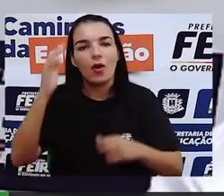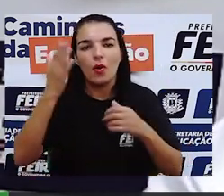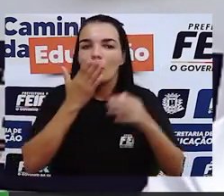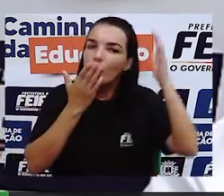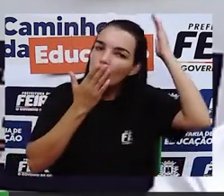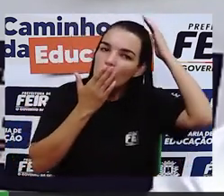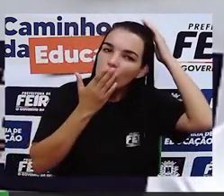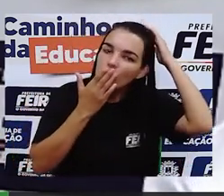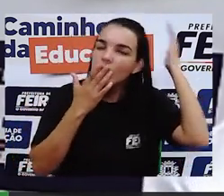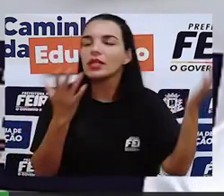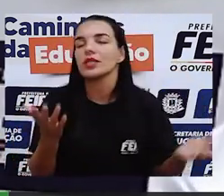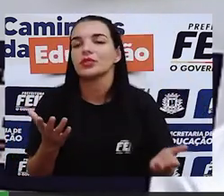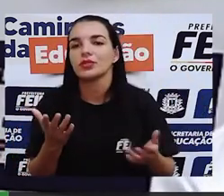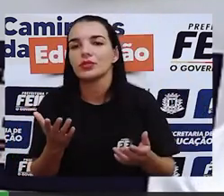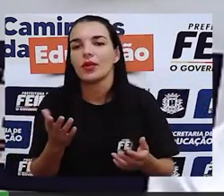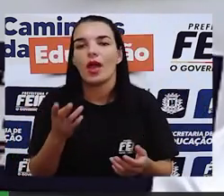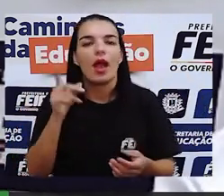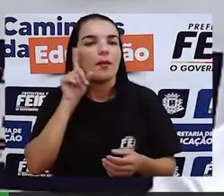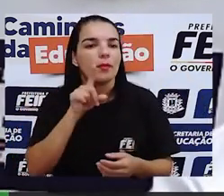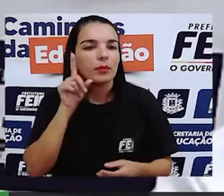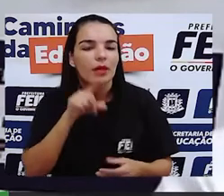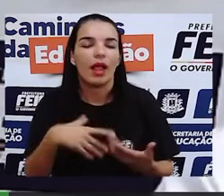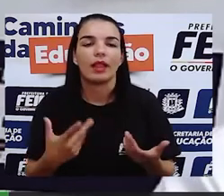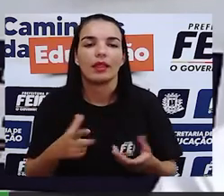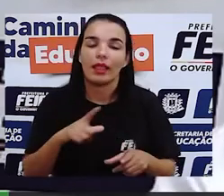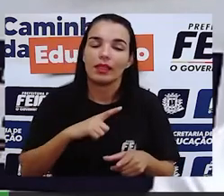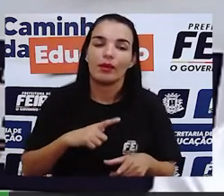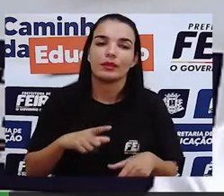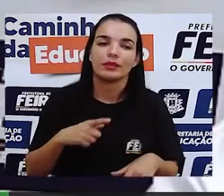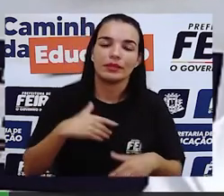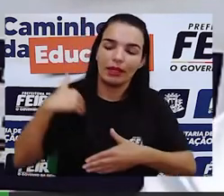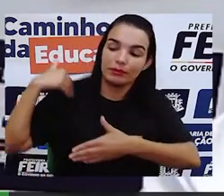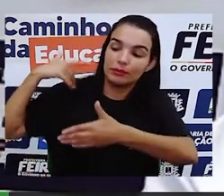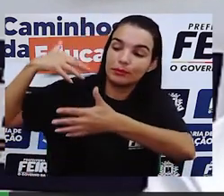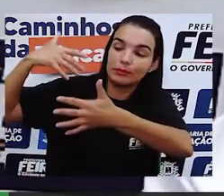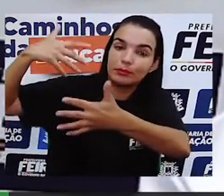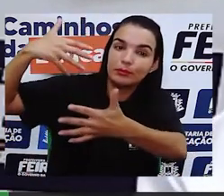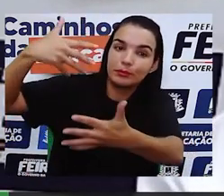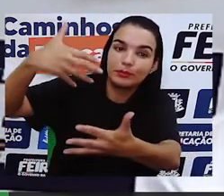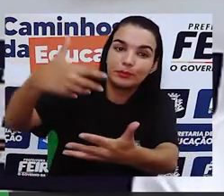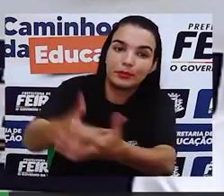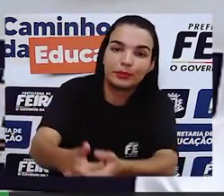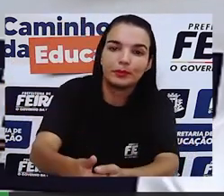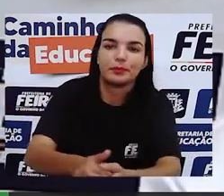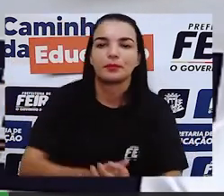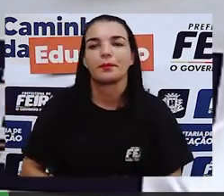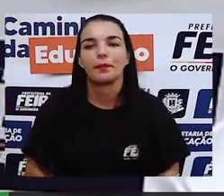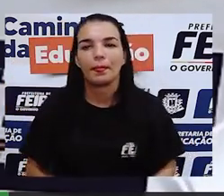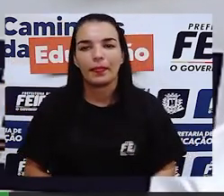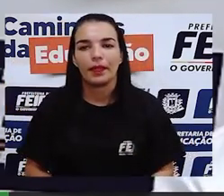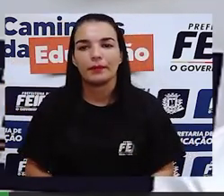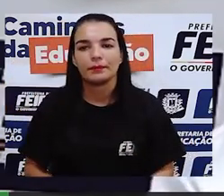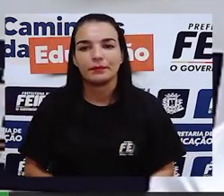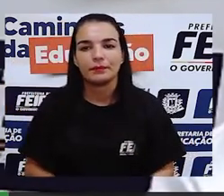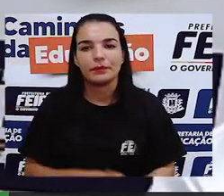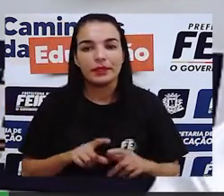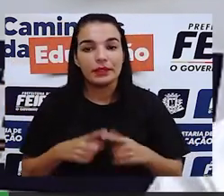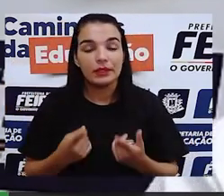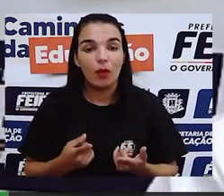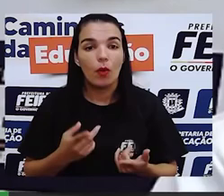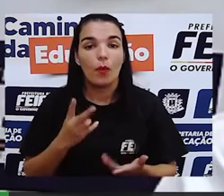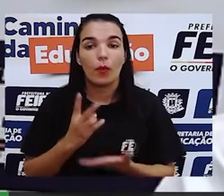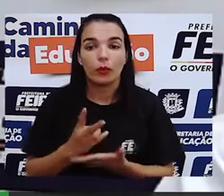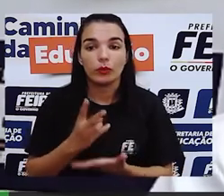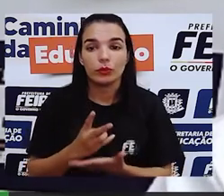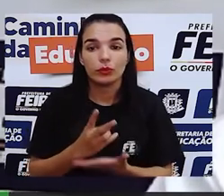com branco e aí foram formados toda aquela salidação que eu queria e para completar o processo